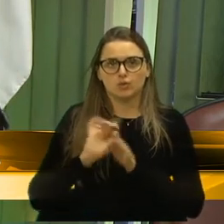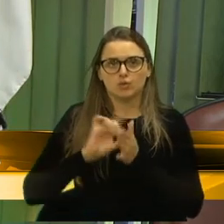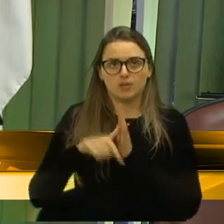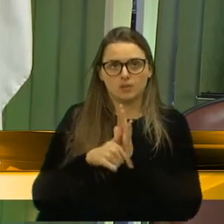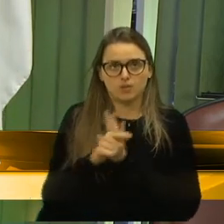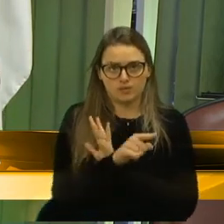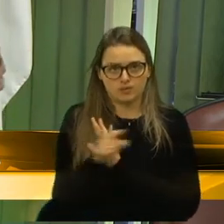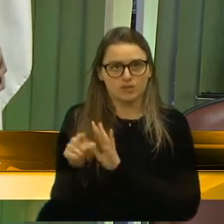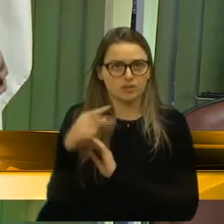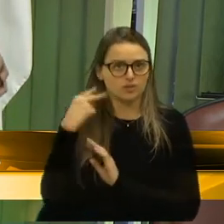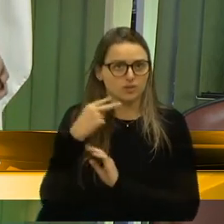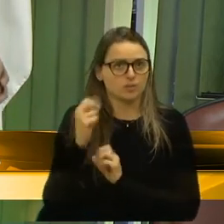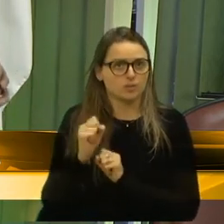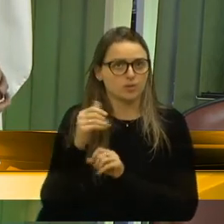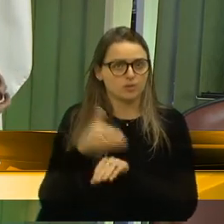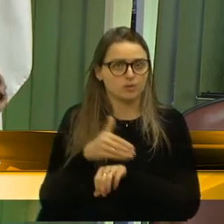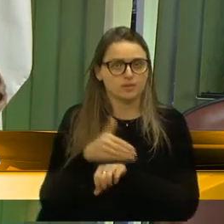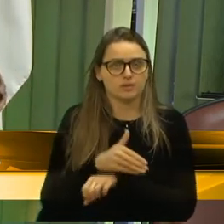passo para os vereadores.